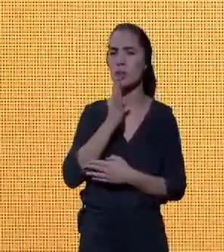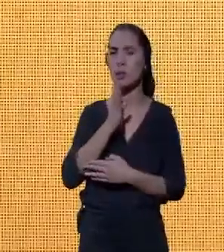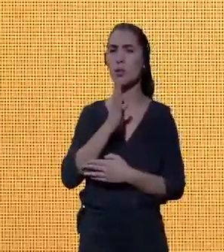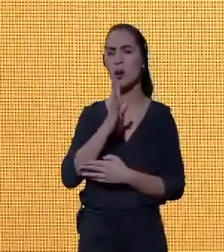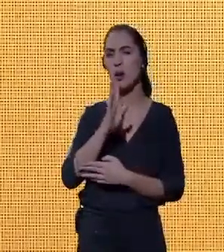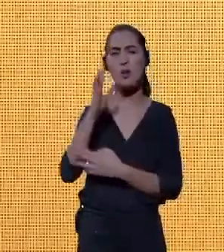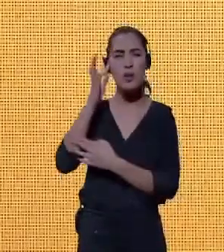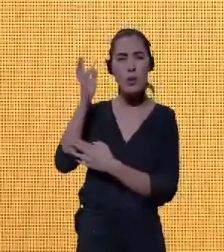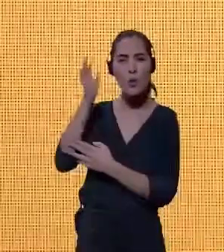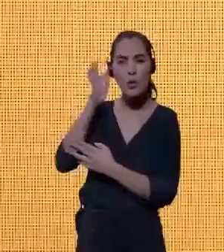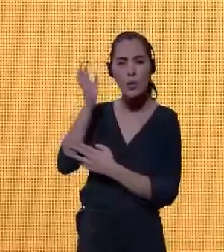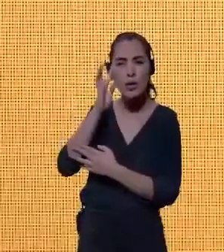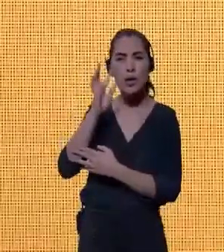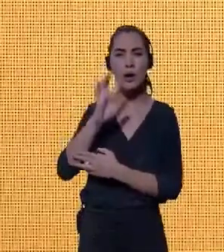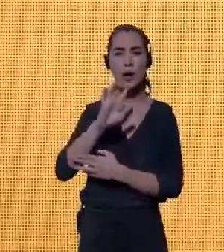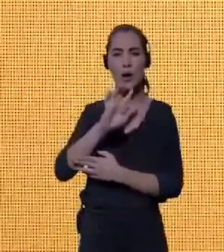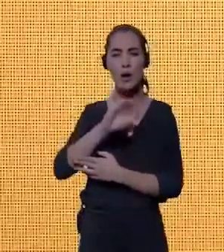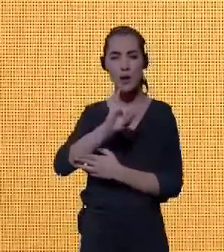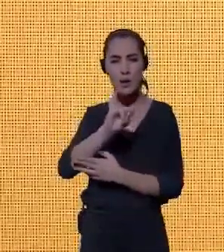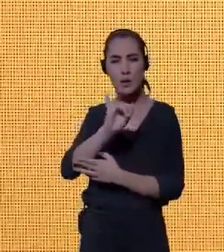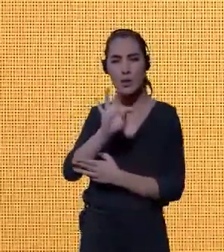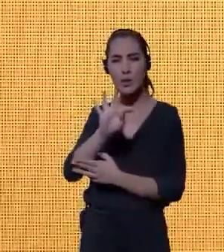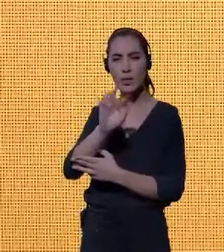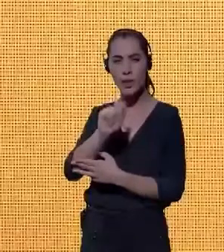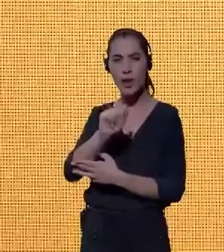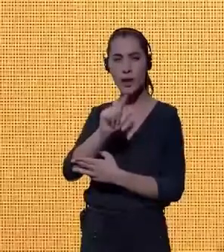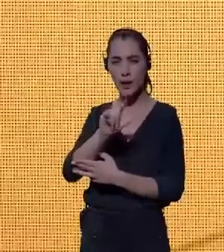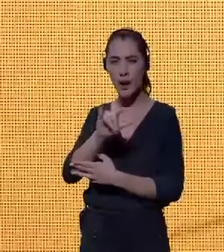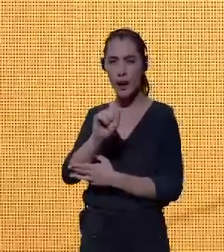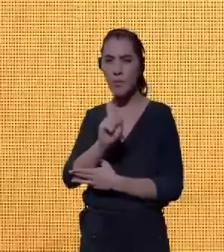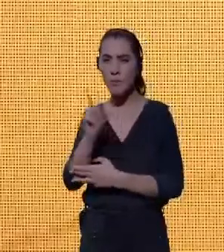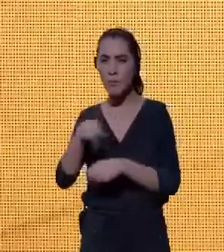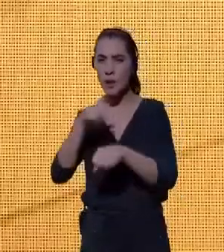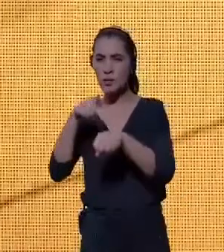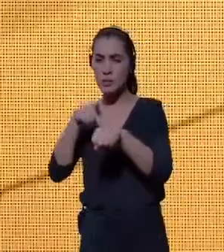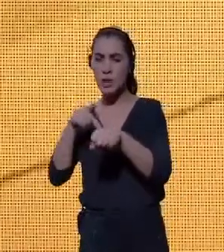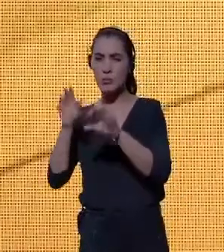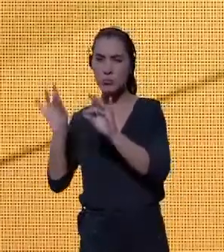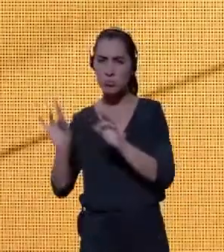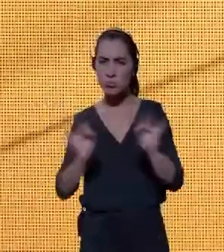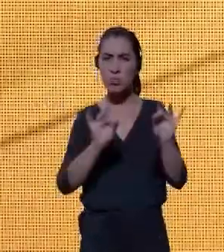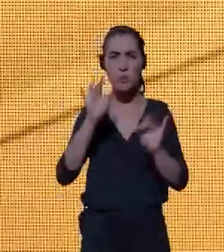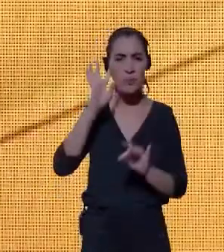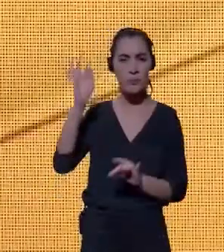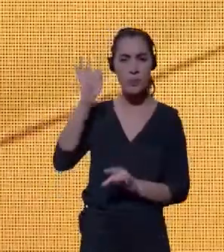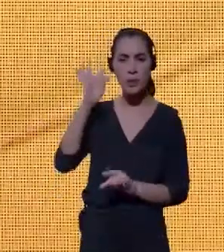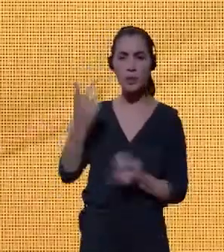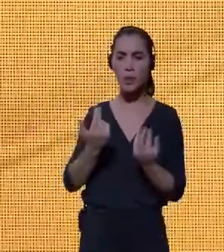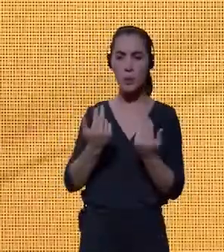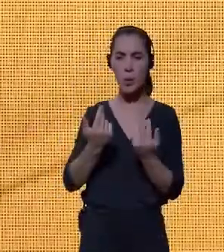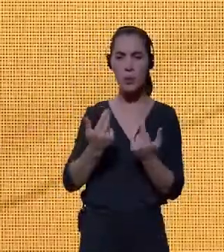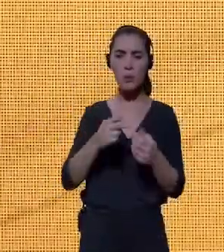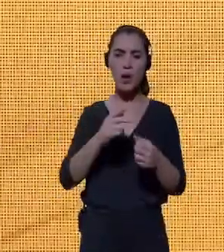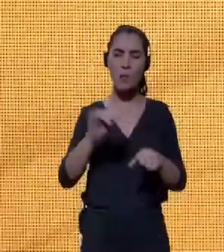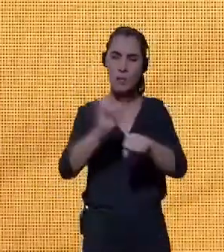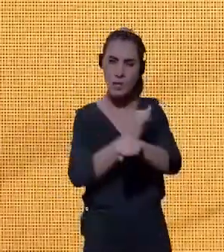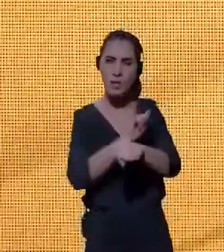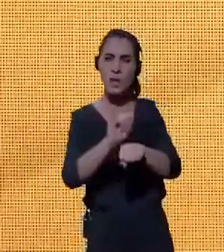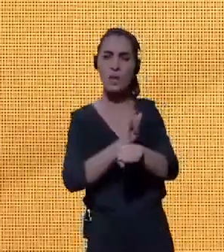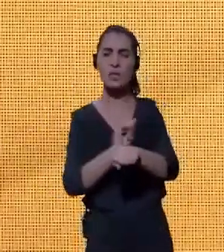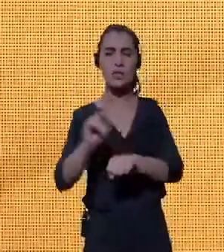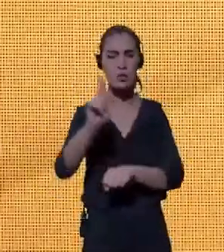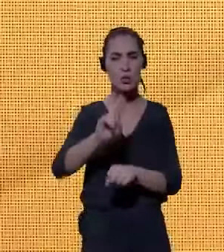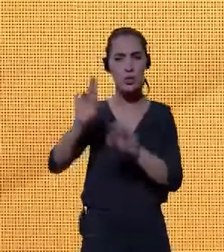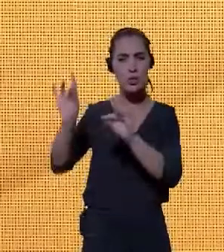Mazzucato, dentro dessa lógica de missão. É uma estratégia que vem sendo adotada por